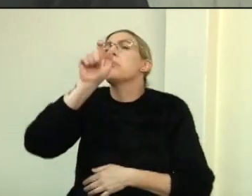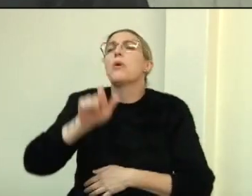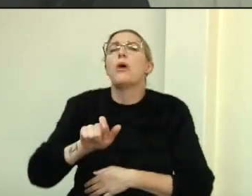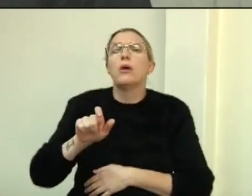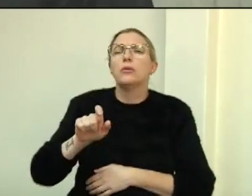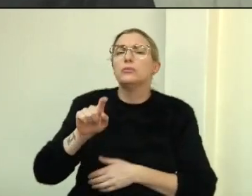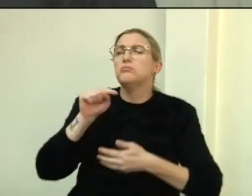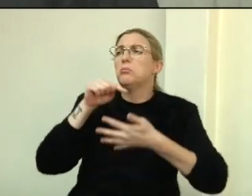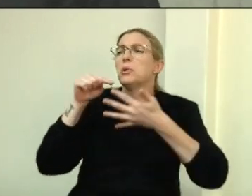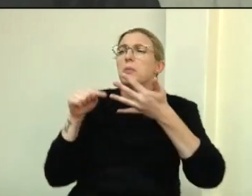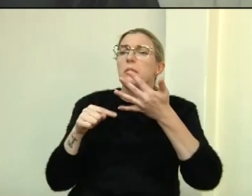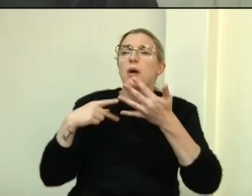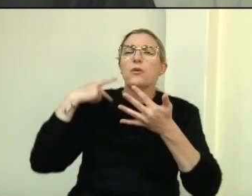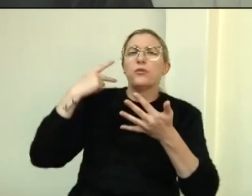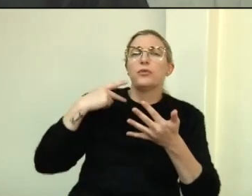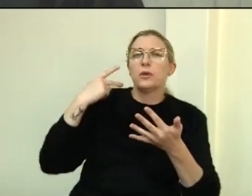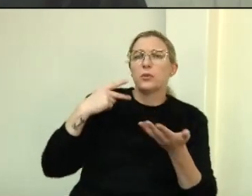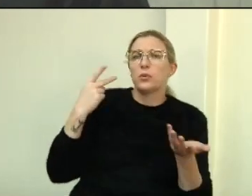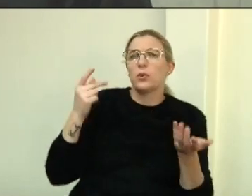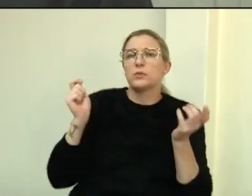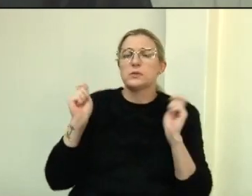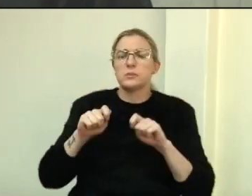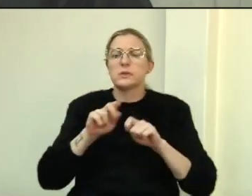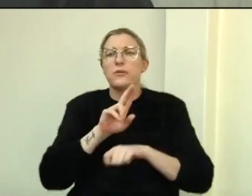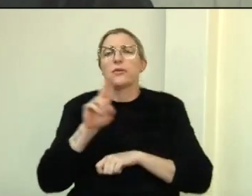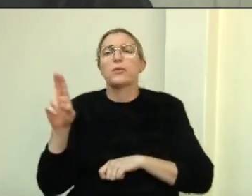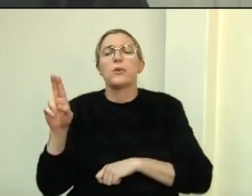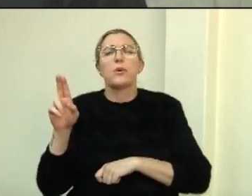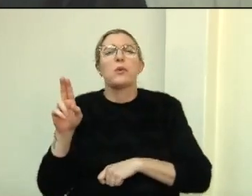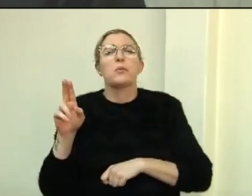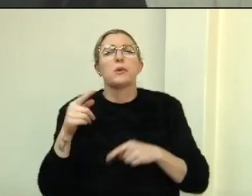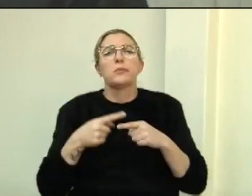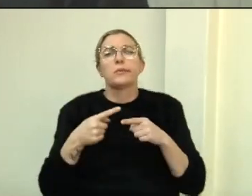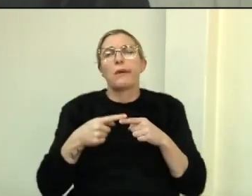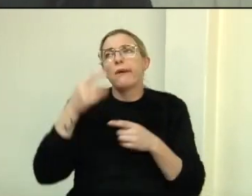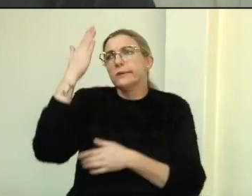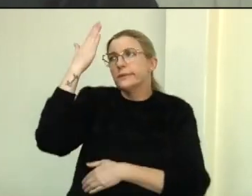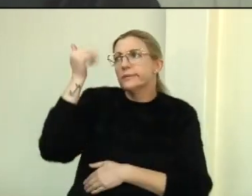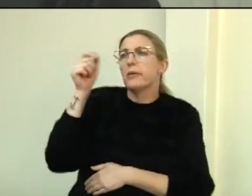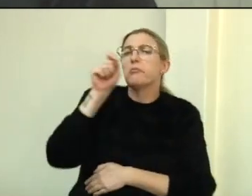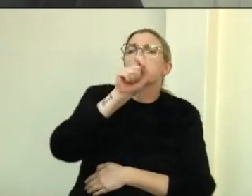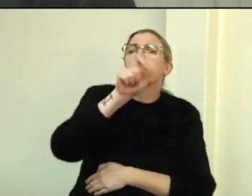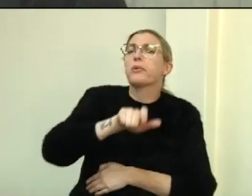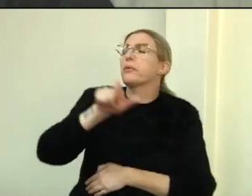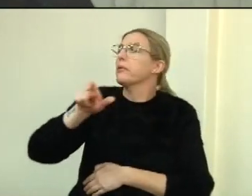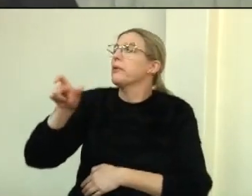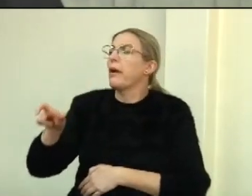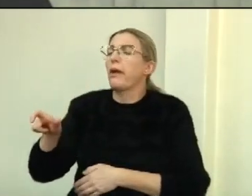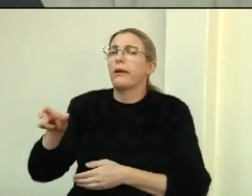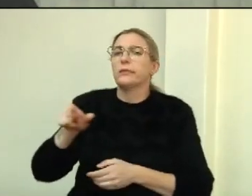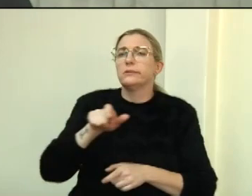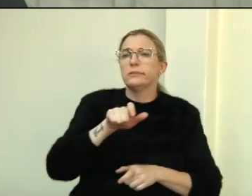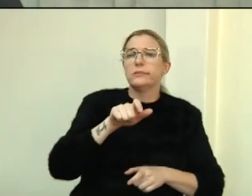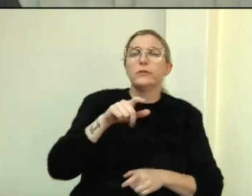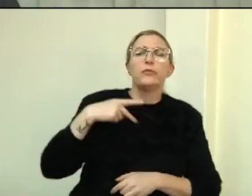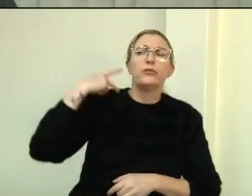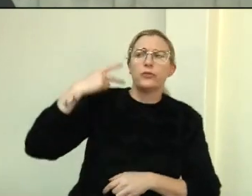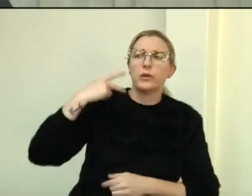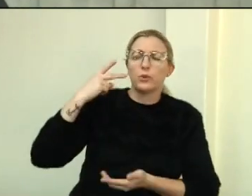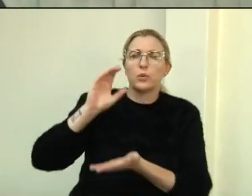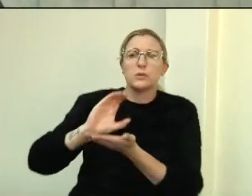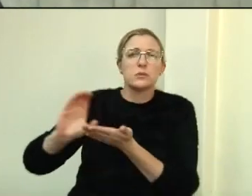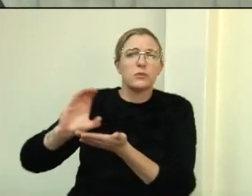fala, vereadora, para ver de qual outros gabinetes que estão passando esse recurso para o Santa Terezinha.